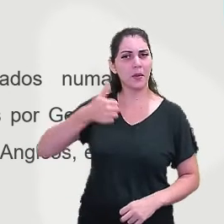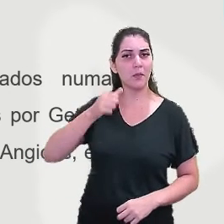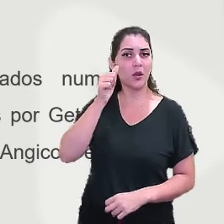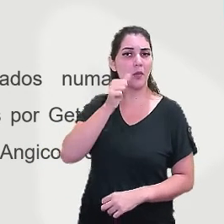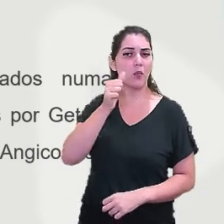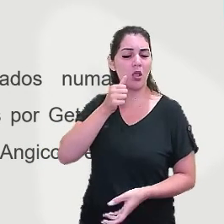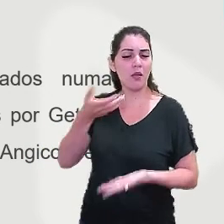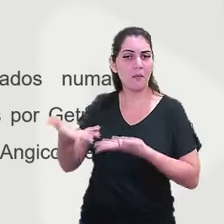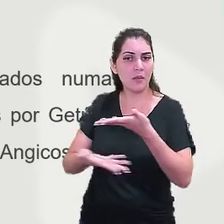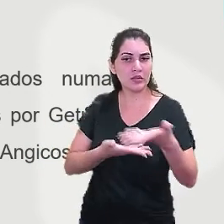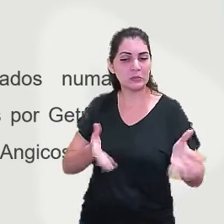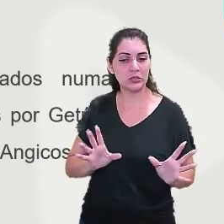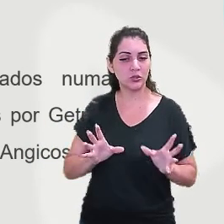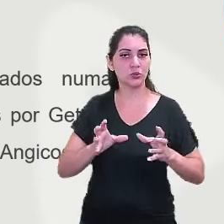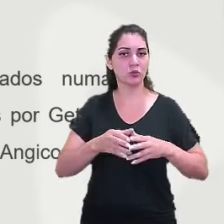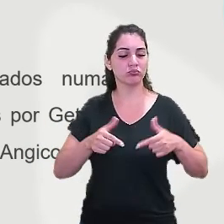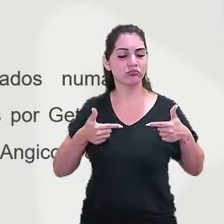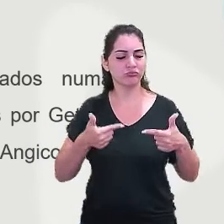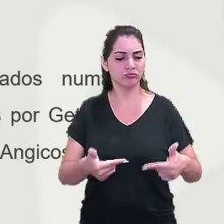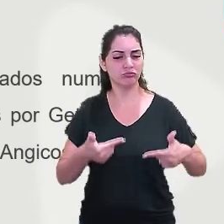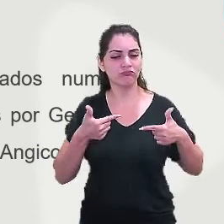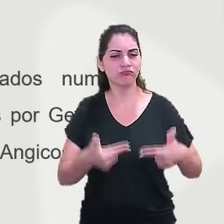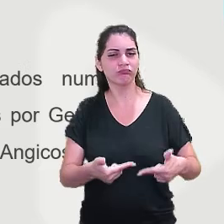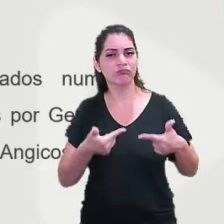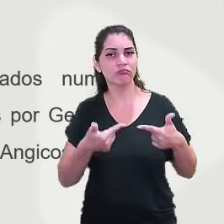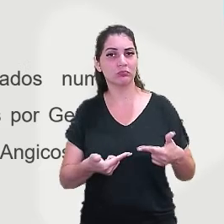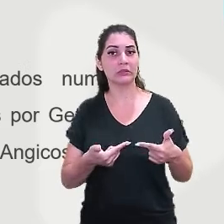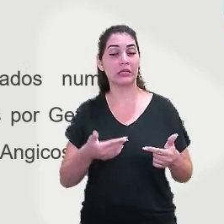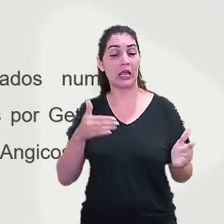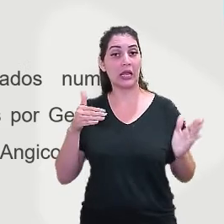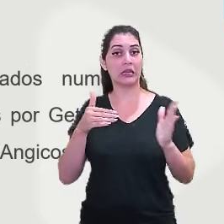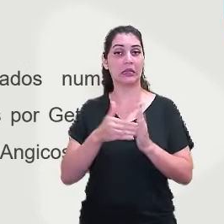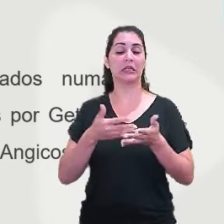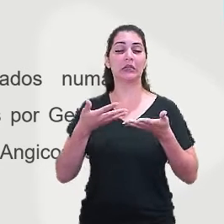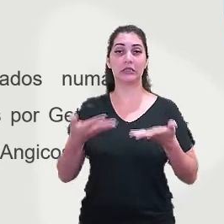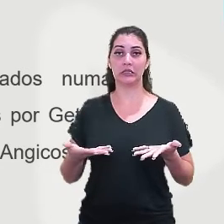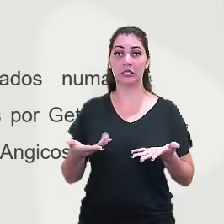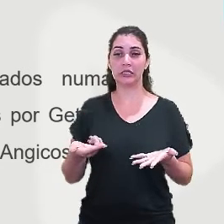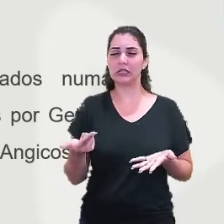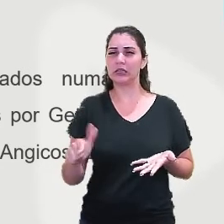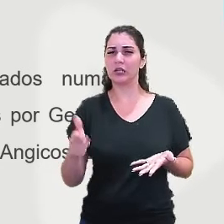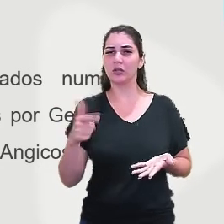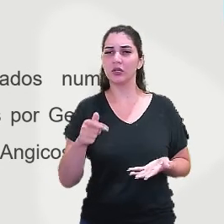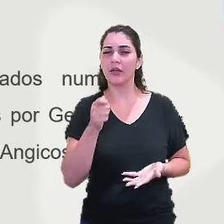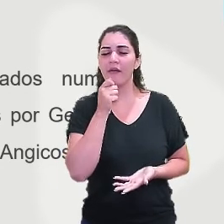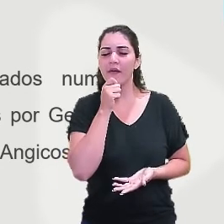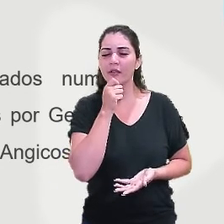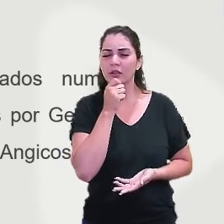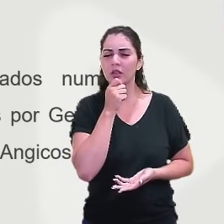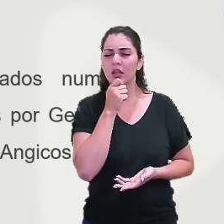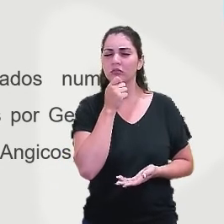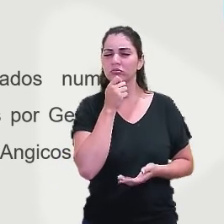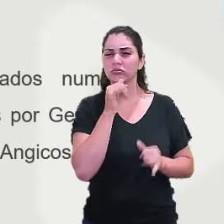mulher a participar do grupo, lutando bravamente. então, não havia notícias que existiu a mulher